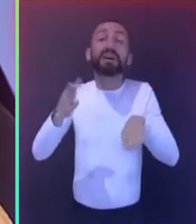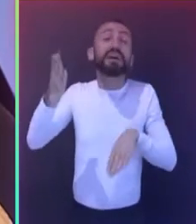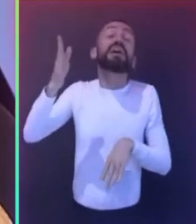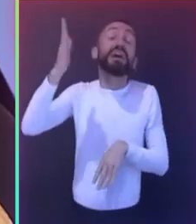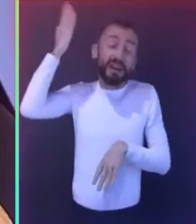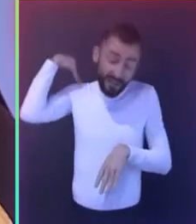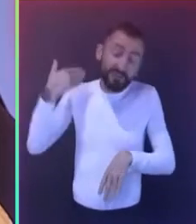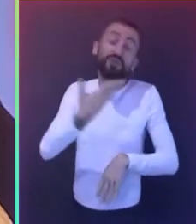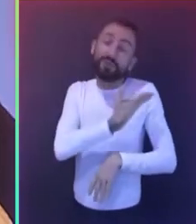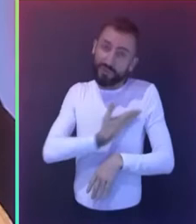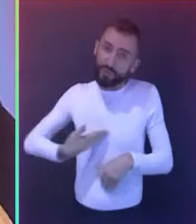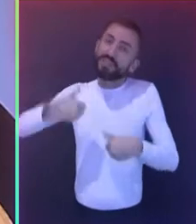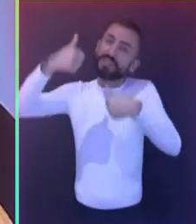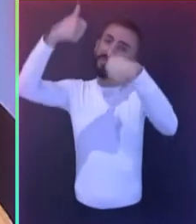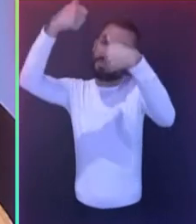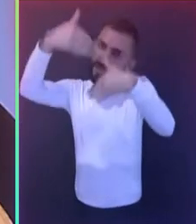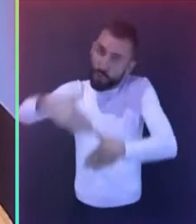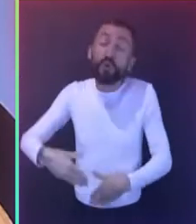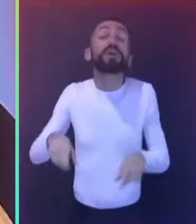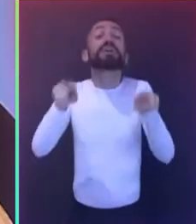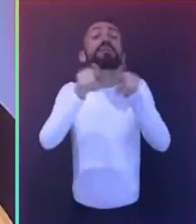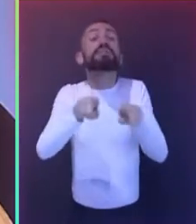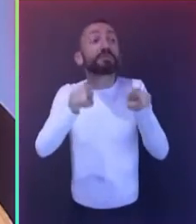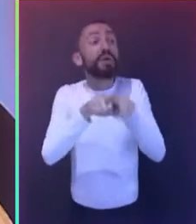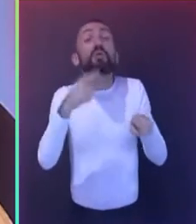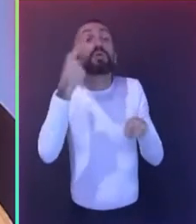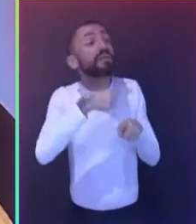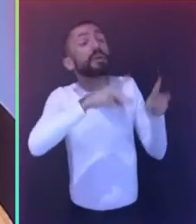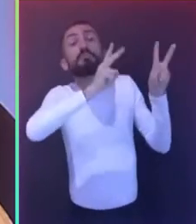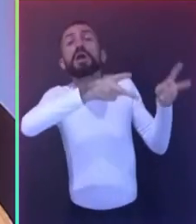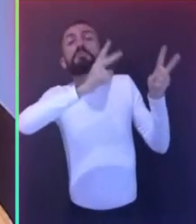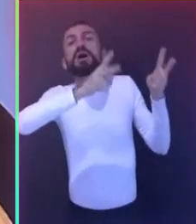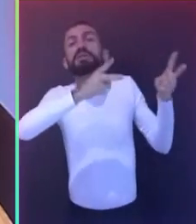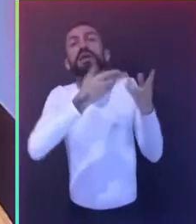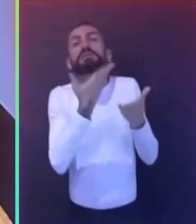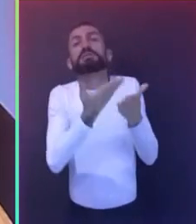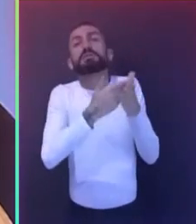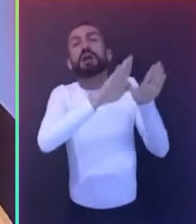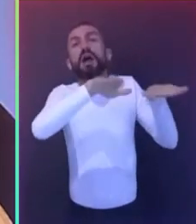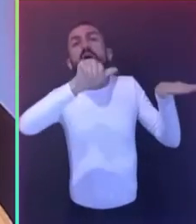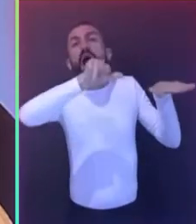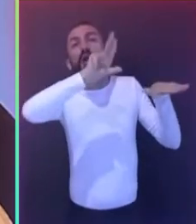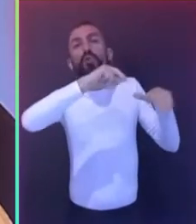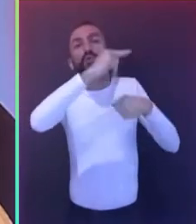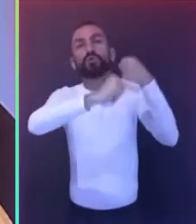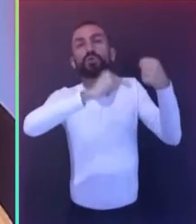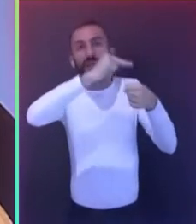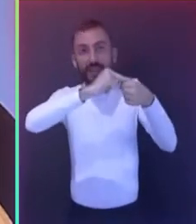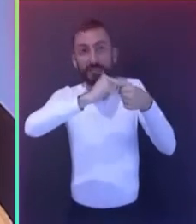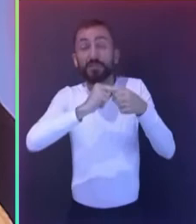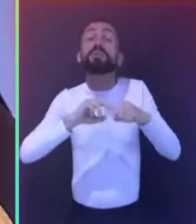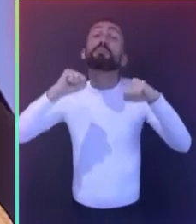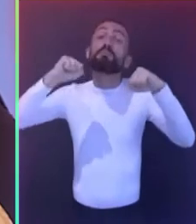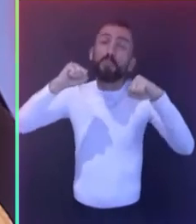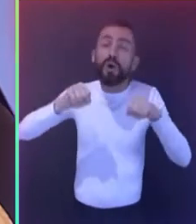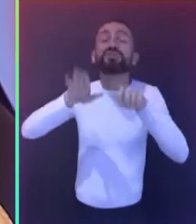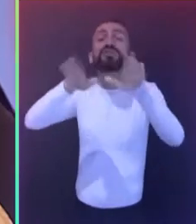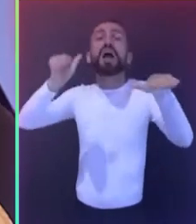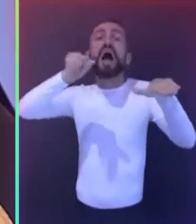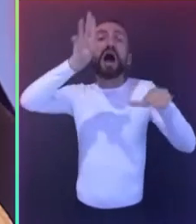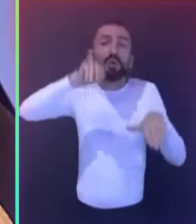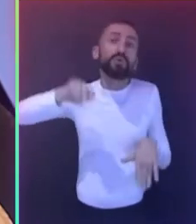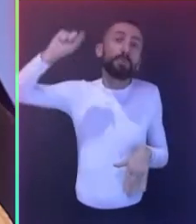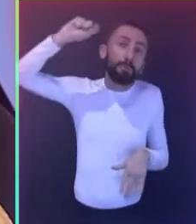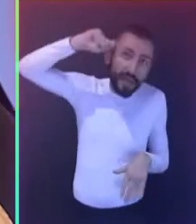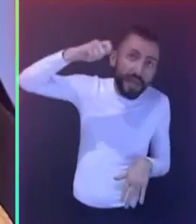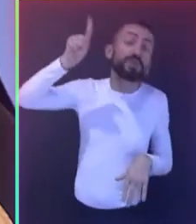governador, e as ações de permanência estudantil na Unesp, que tem permitido que alunos pretos e pardos e alunos